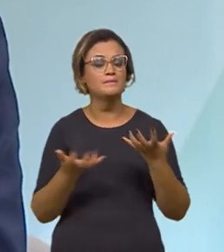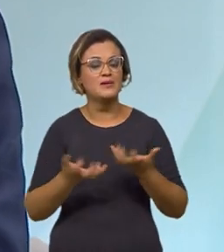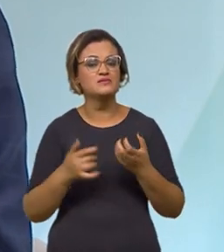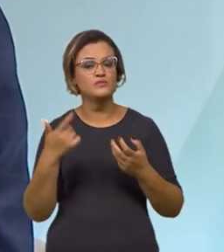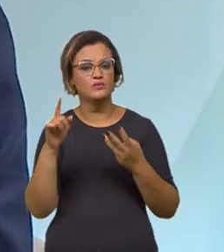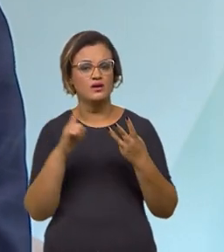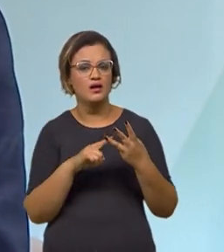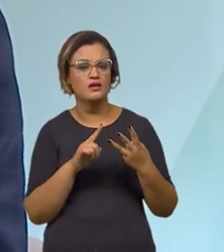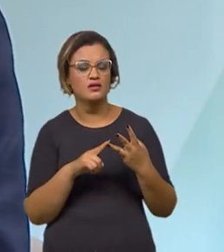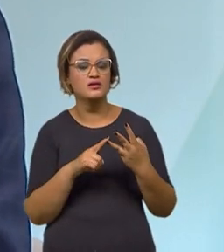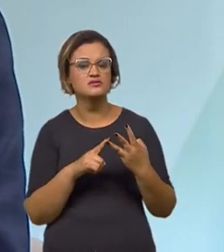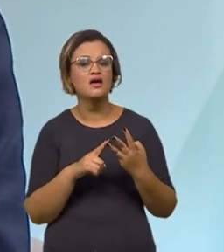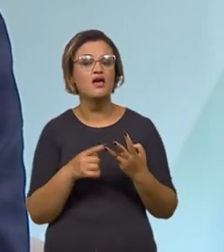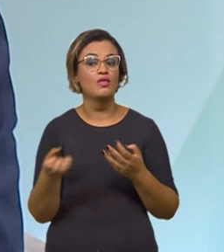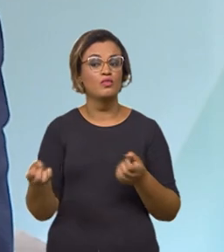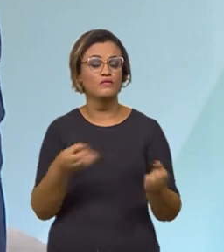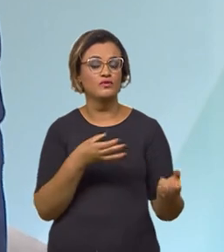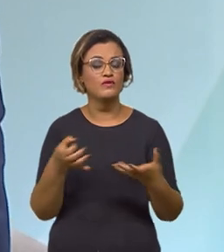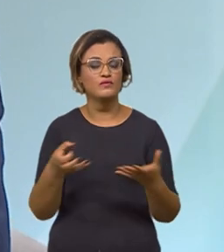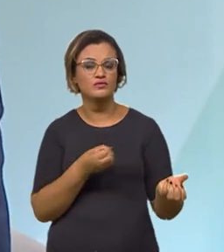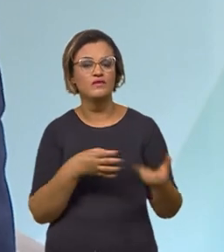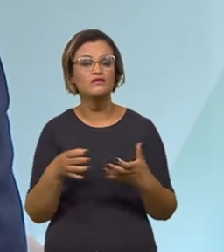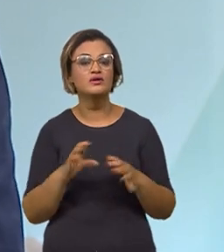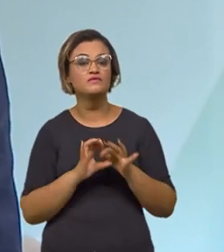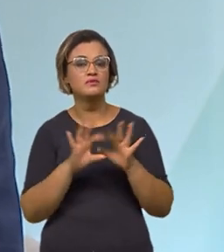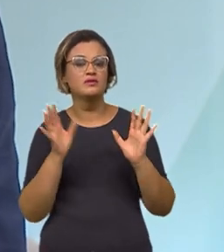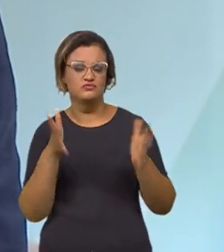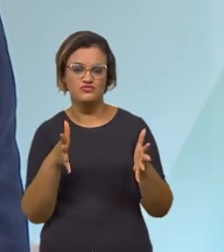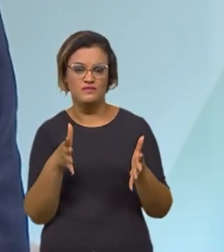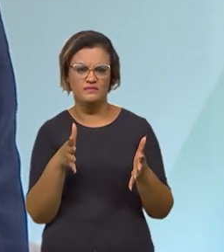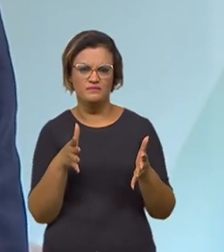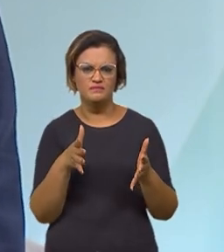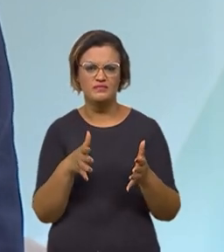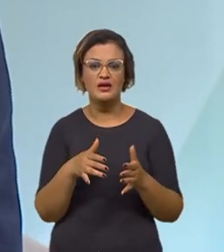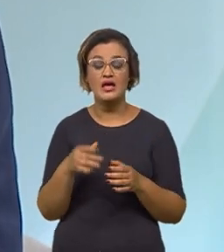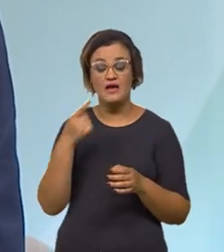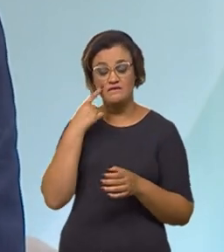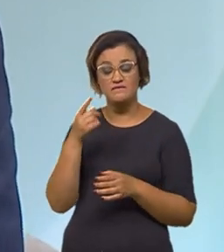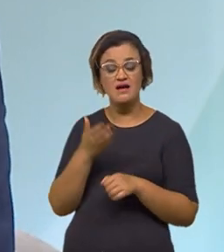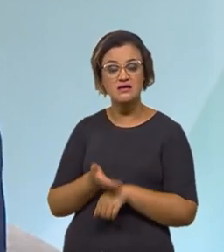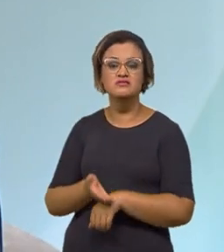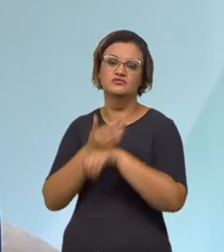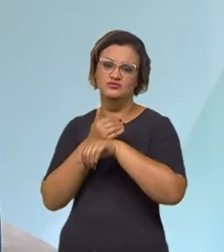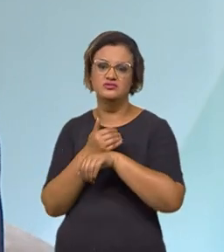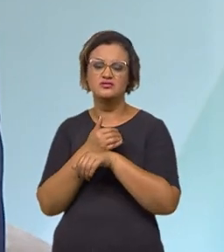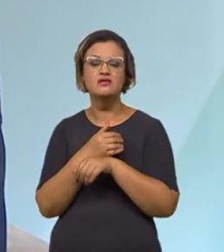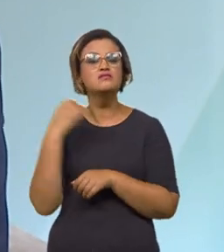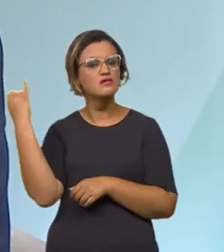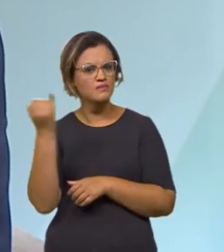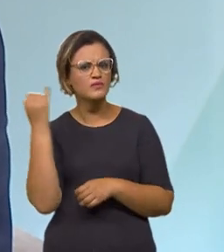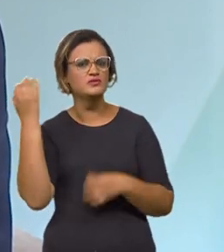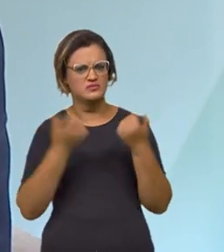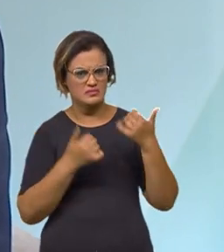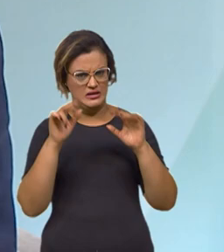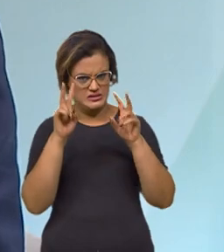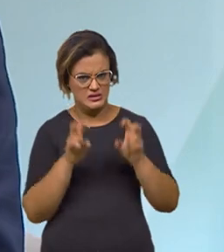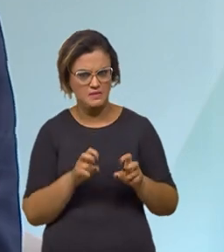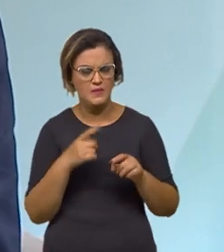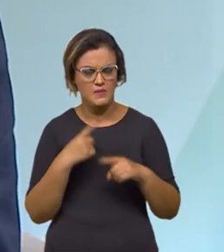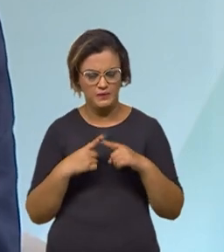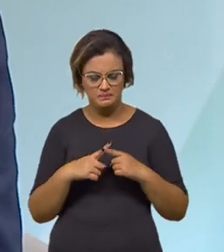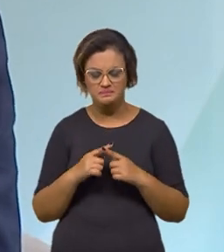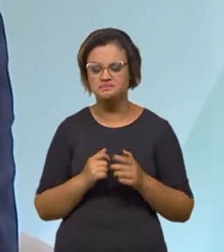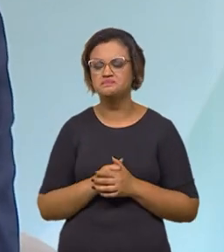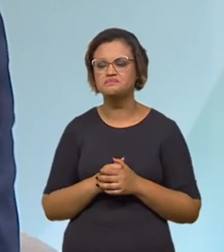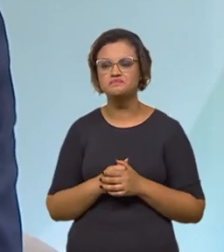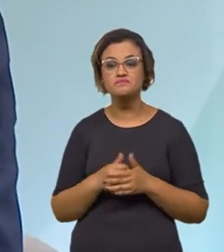renovação de ativos que já estavam concedidos. Renovar de forma antecipada. E é importante falar nesse tema, Paulo, porque o que